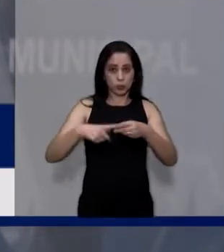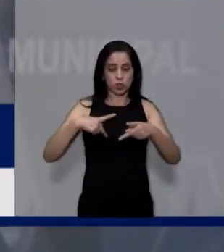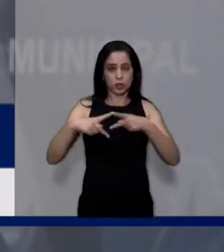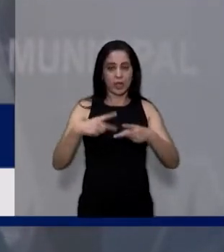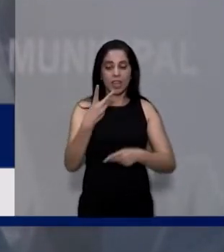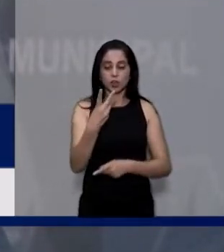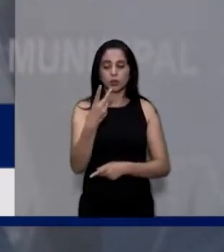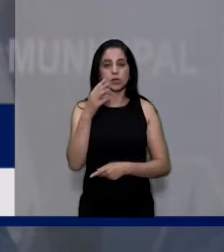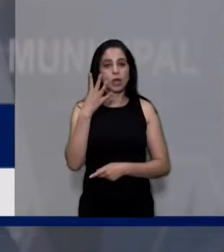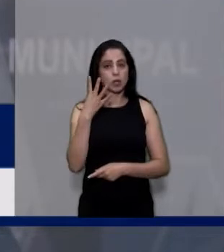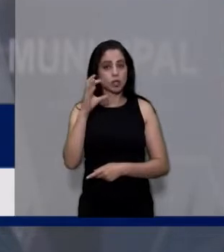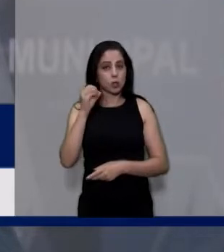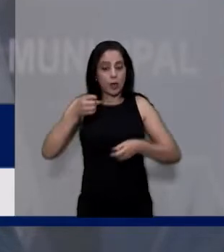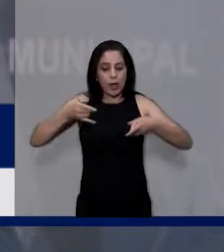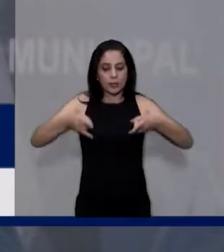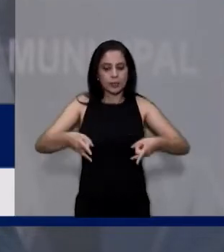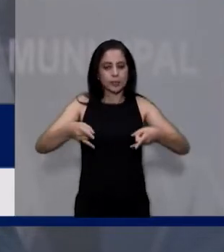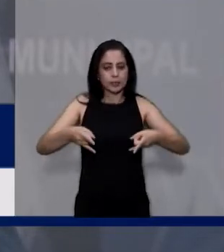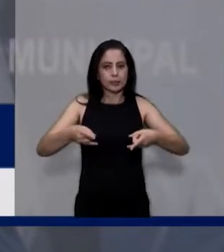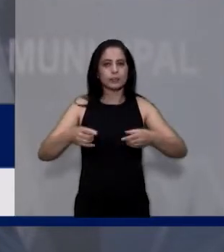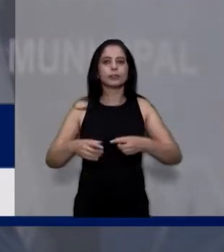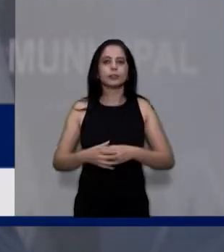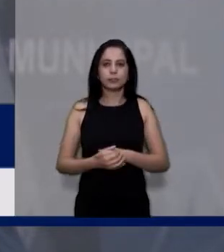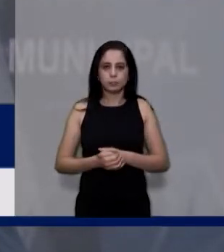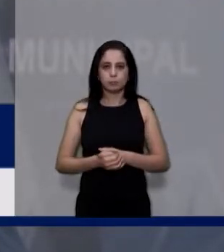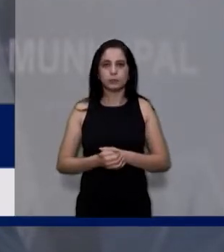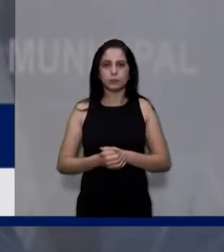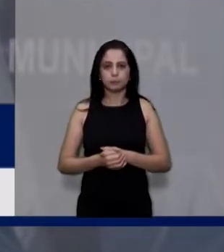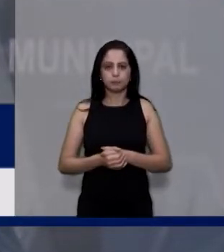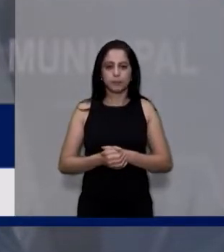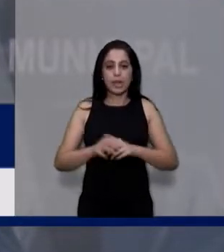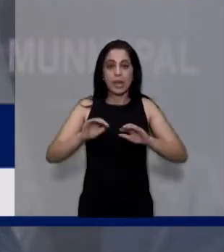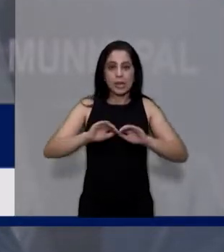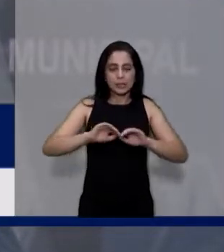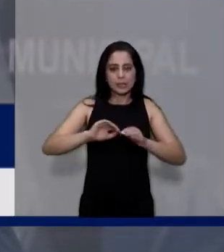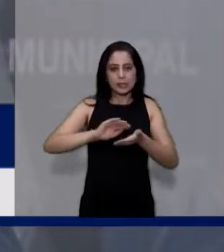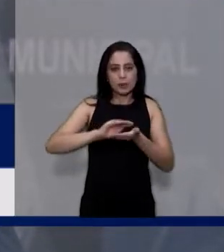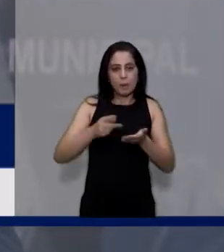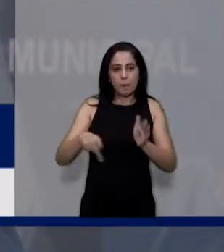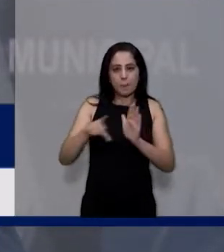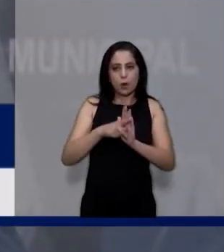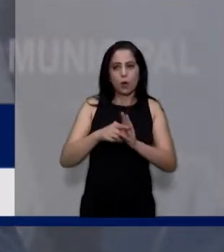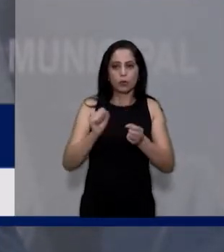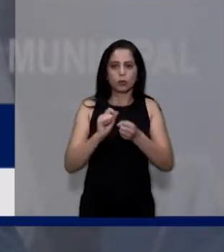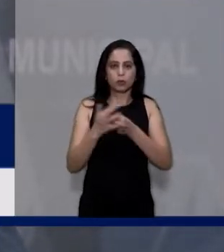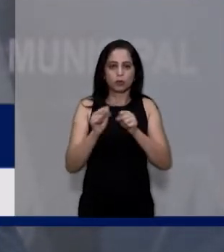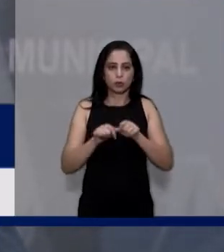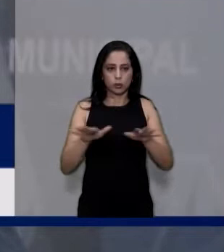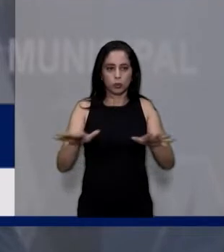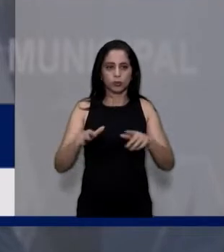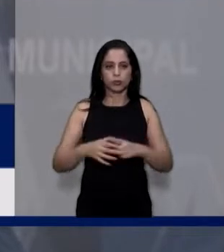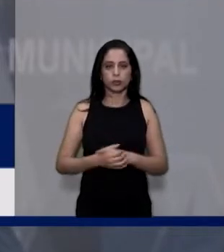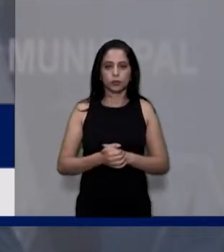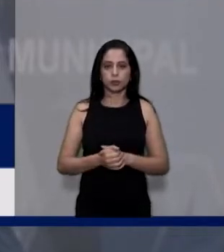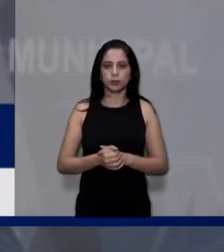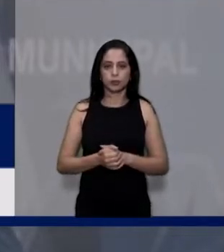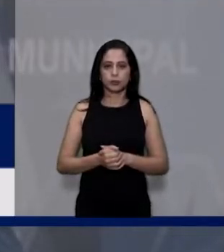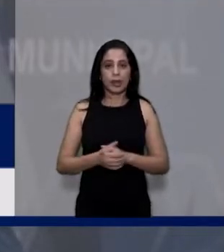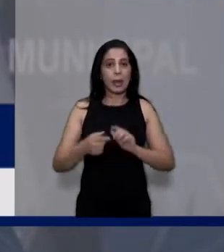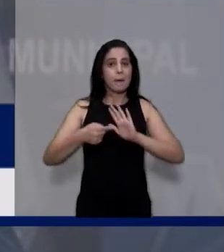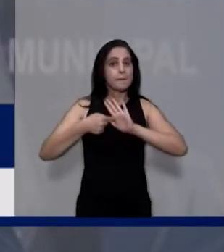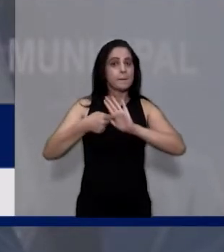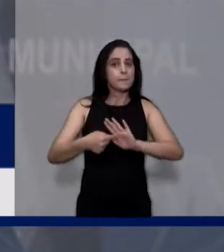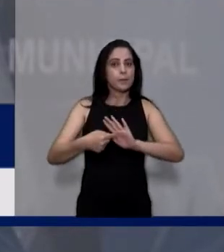praticamente, o Maganha, cedido para o trabalho e para combate à pandemia, mostrou para todos os